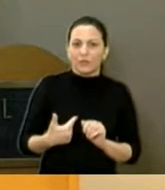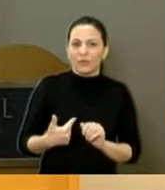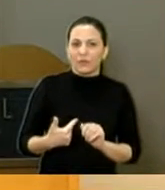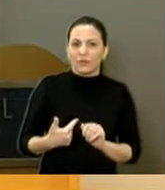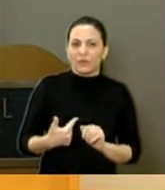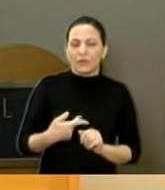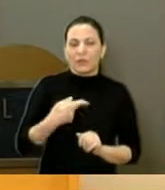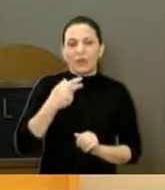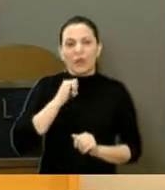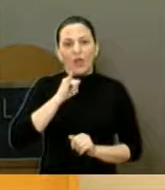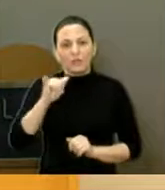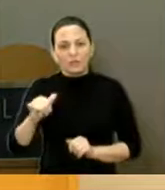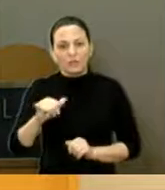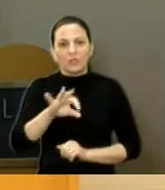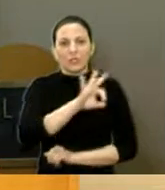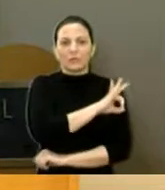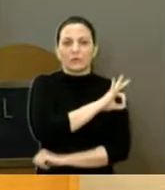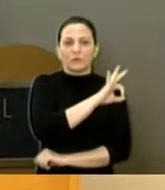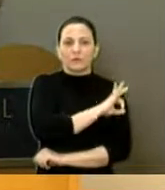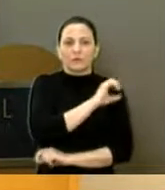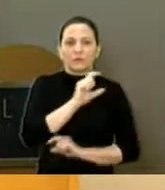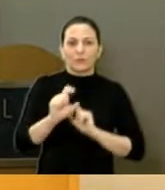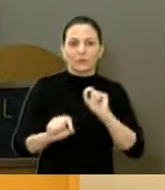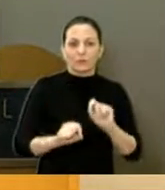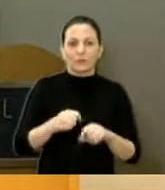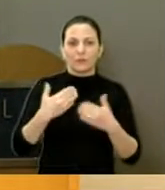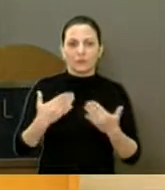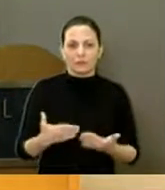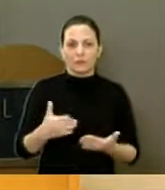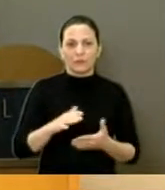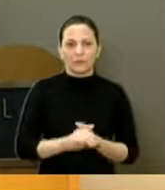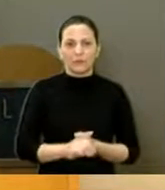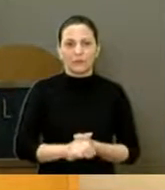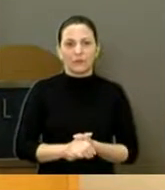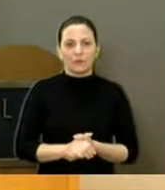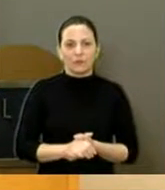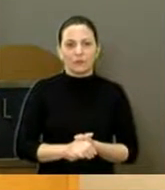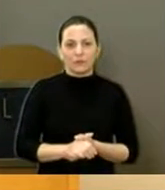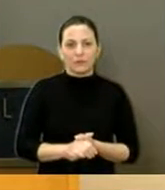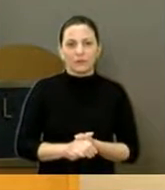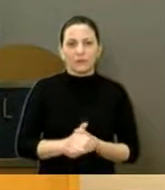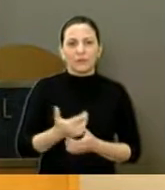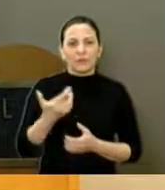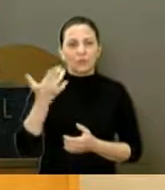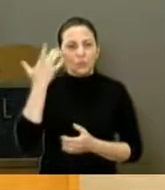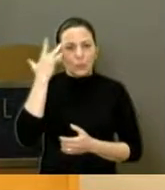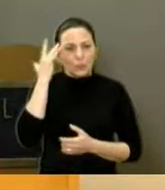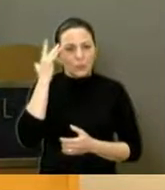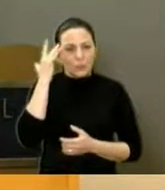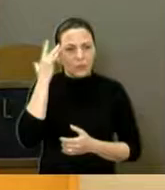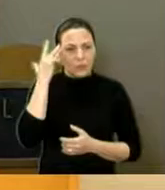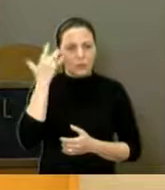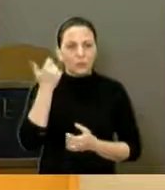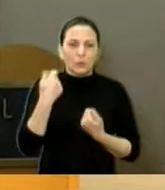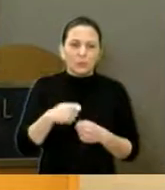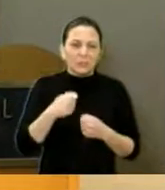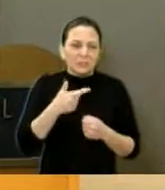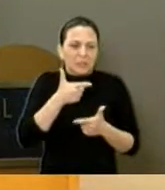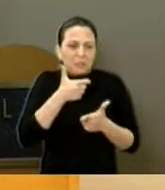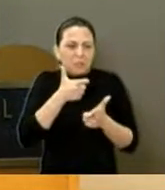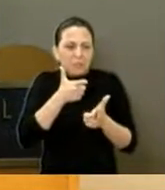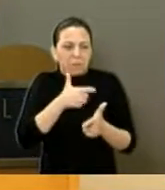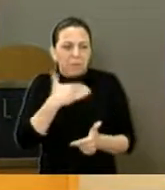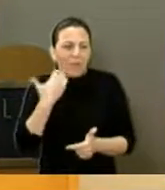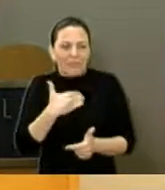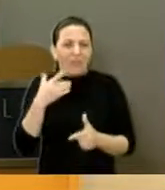O senhor tem direito. Quem não gosta de animal, não sei se tem cabeça boa ou não, mas pelo menos não precisa matar, né? Se alguém tiver alguma informação, que passe a